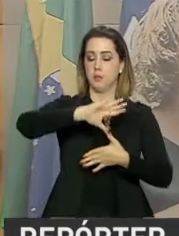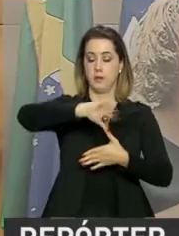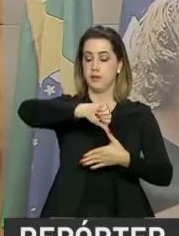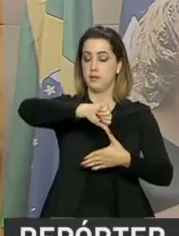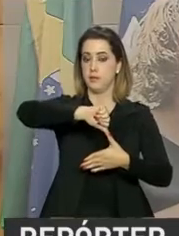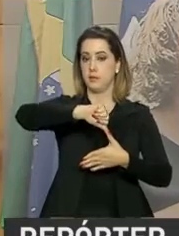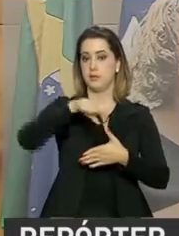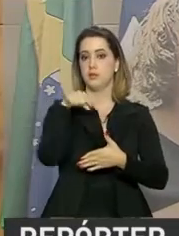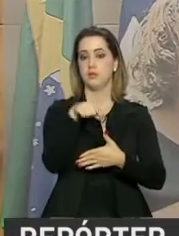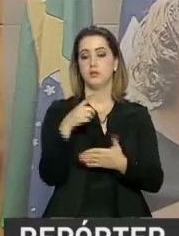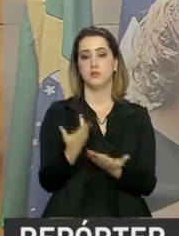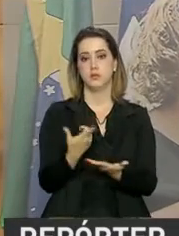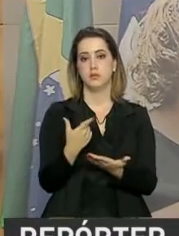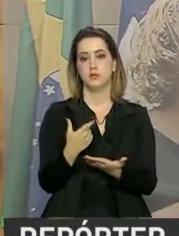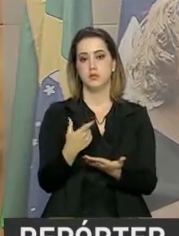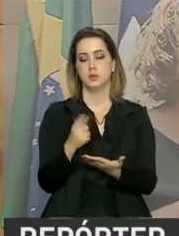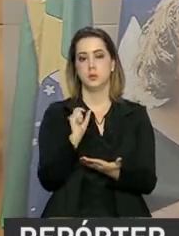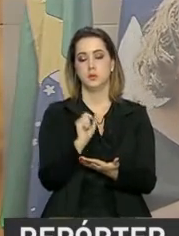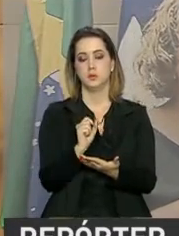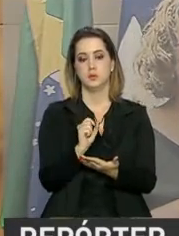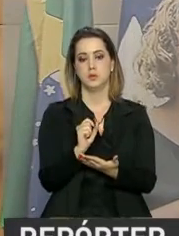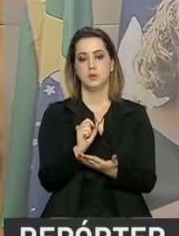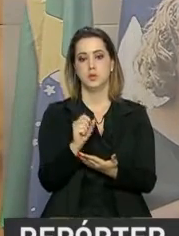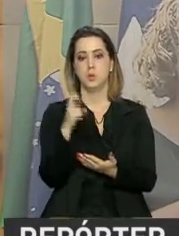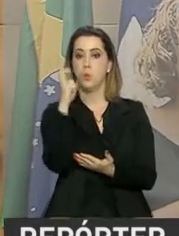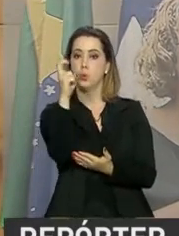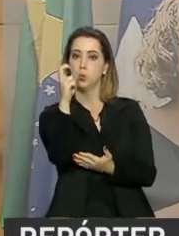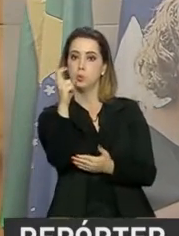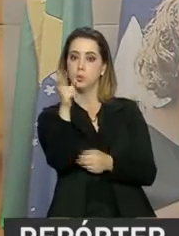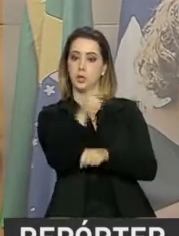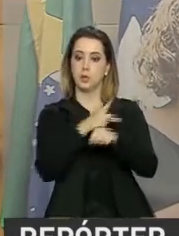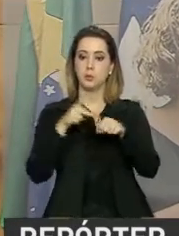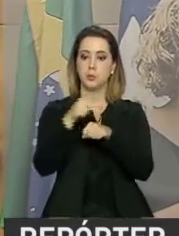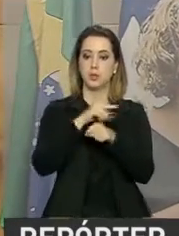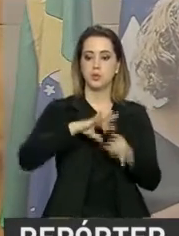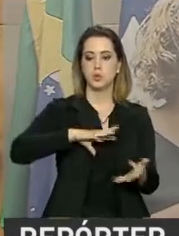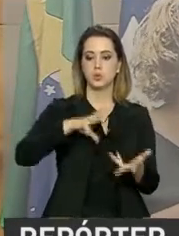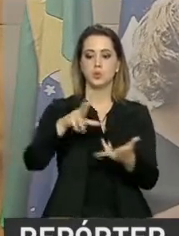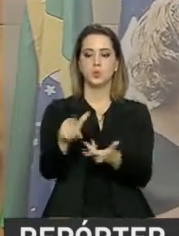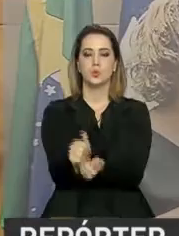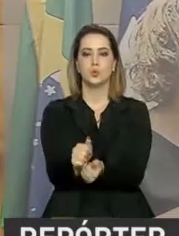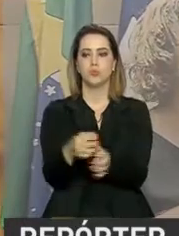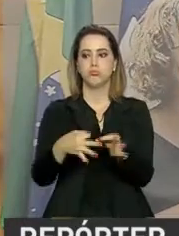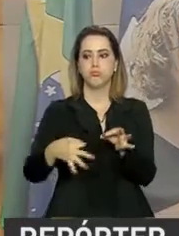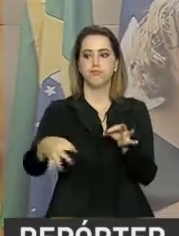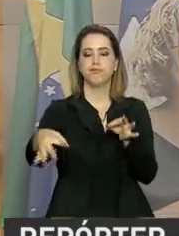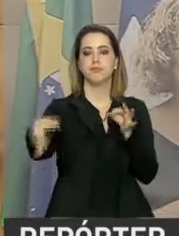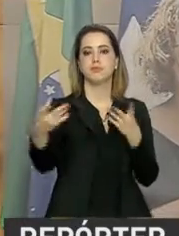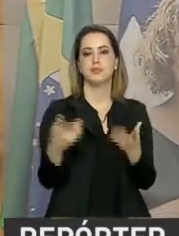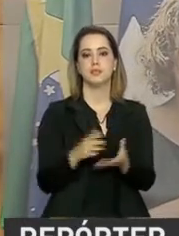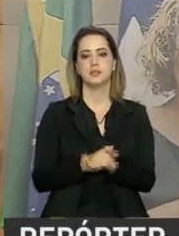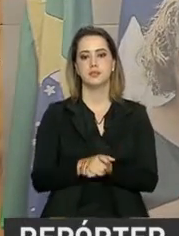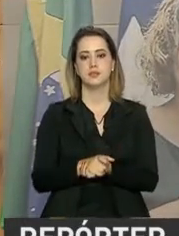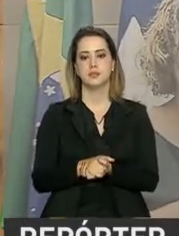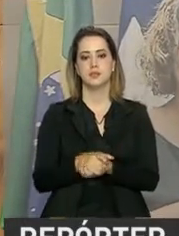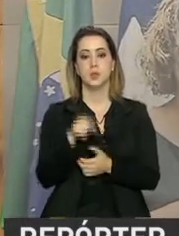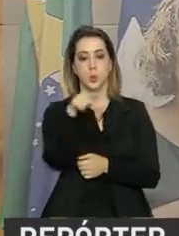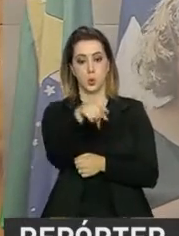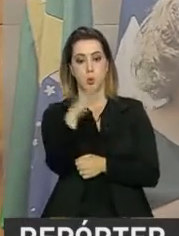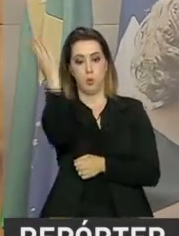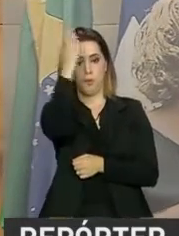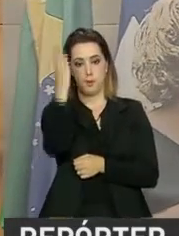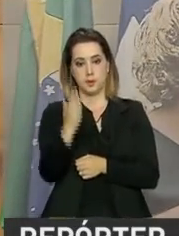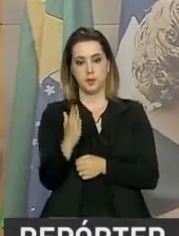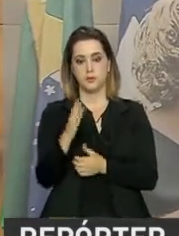país do mundo em termos de superfície, o seu país,